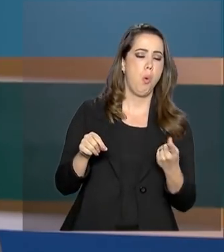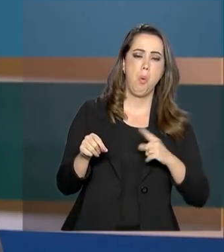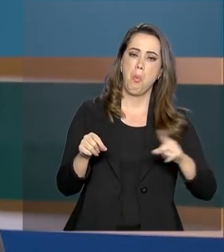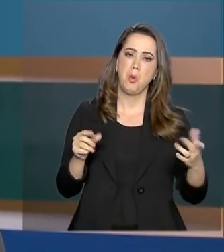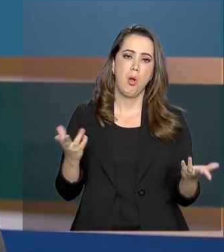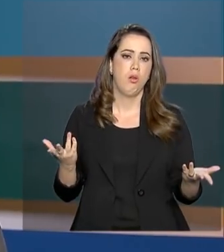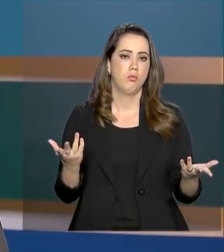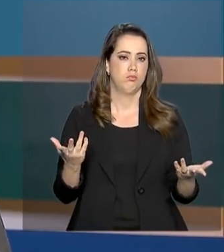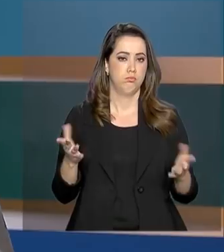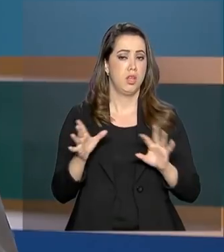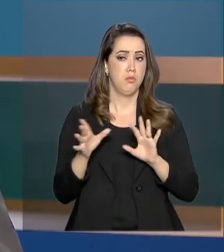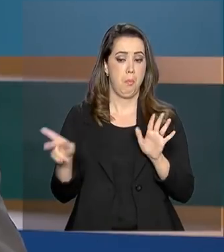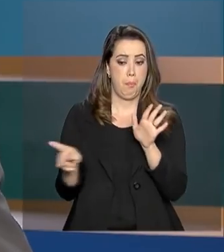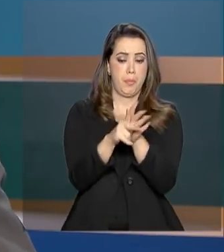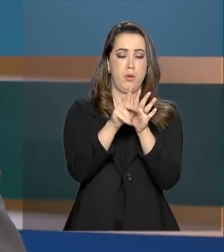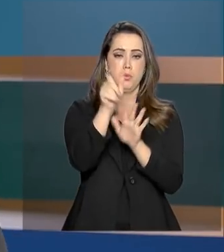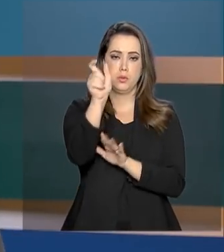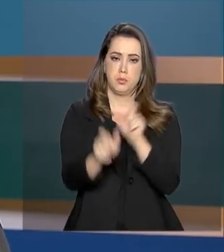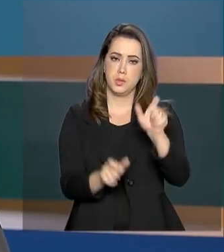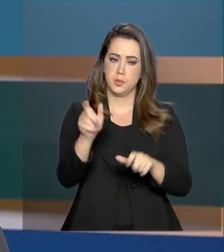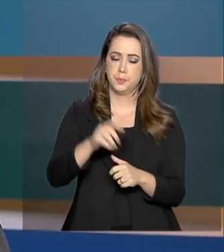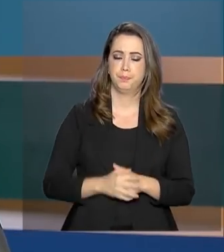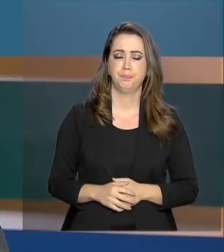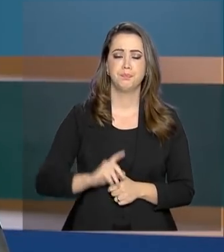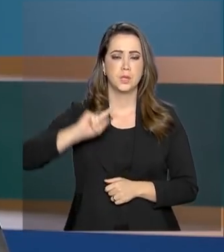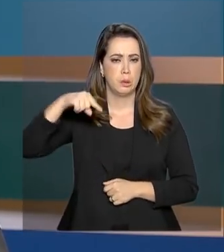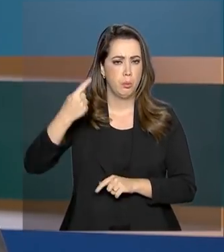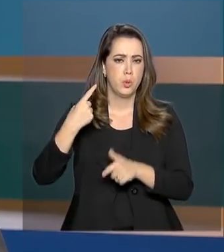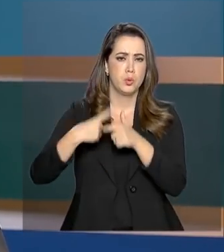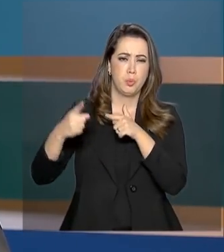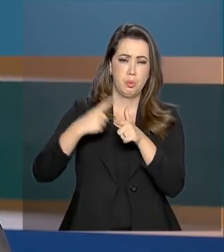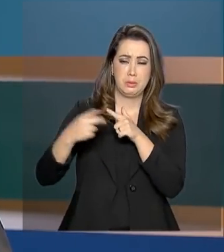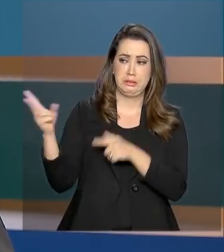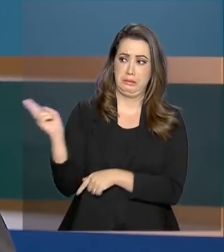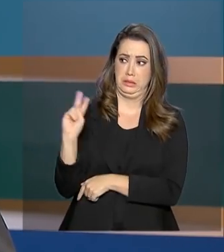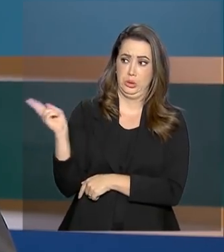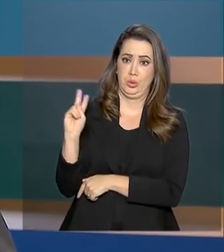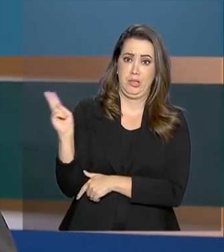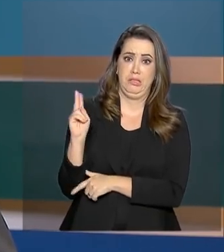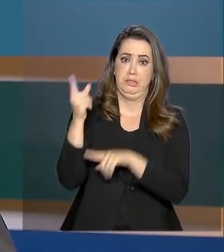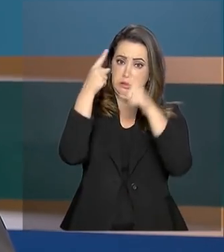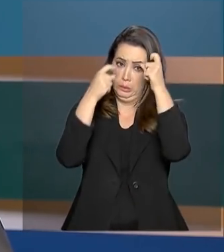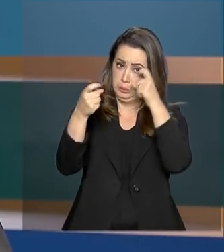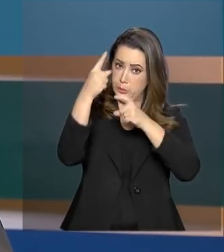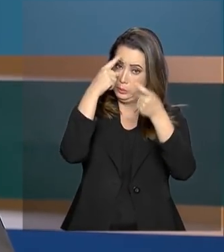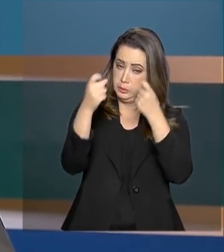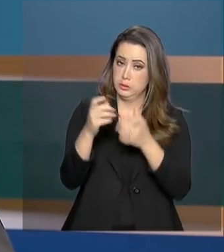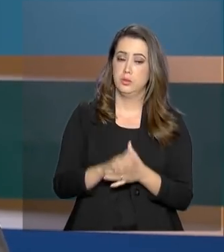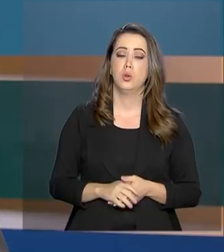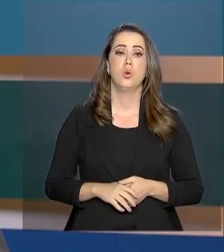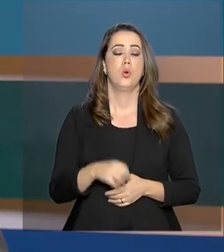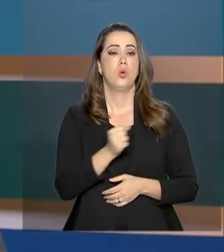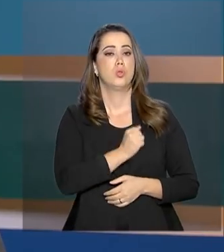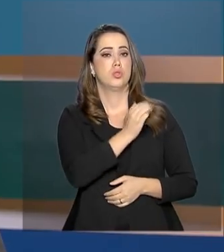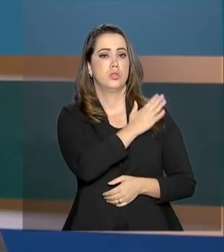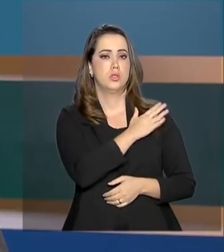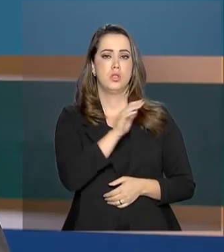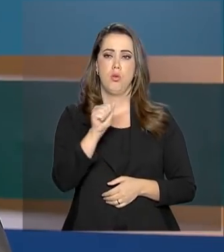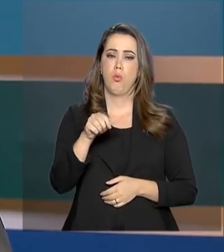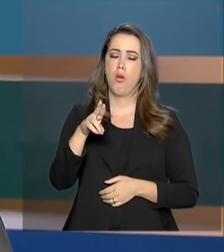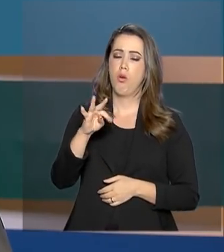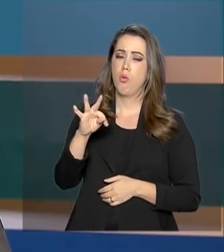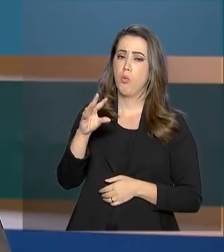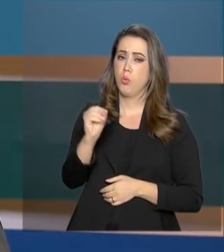Após o agravamento da violência na Venezuela, o general Augusto Heleno declarou hoje que a posição brasileira não vai mudar.